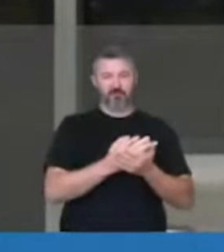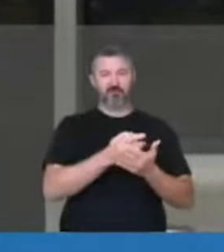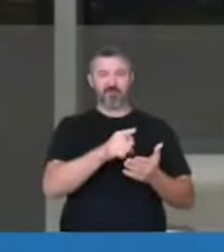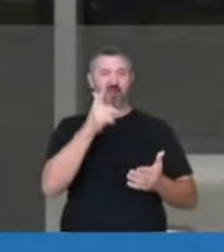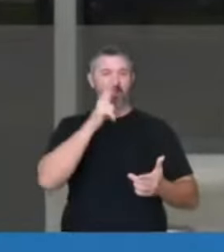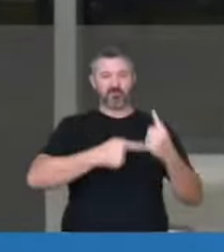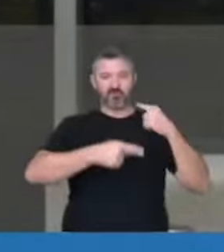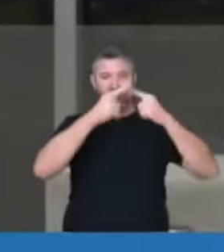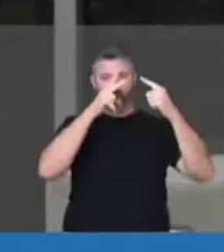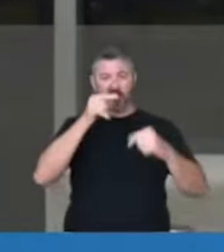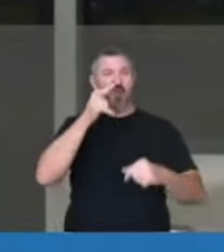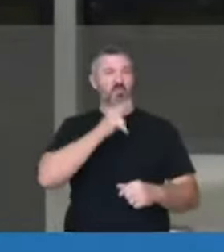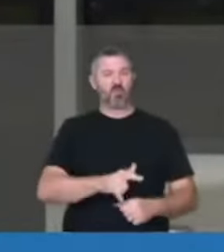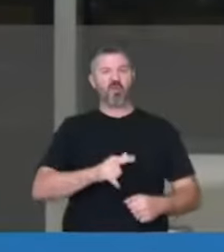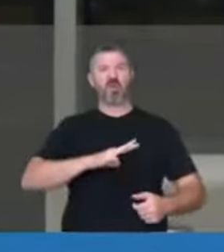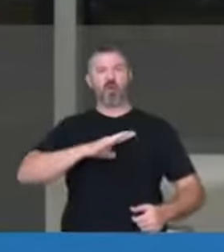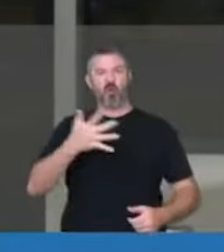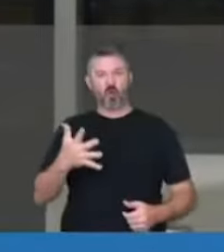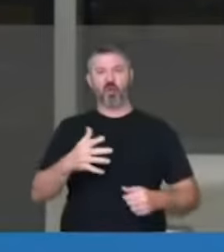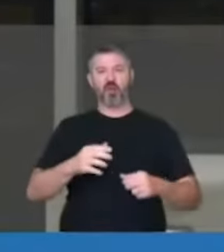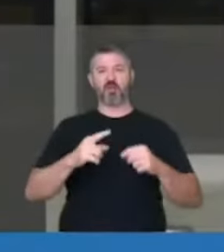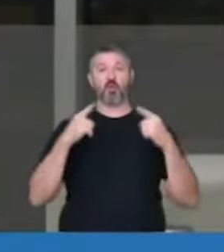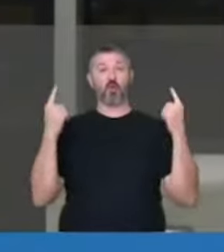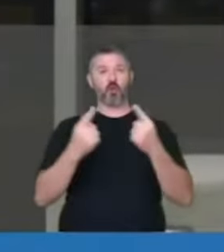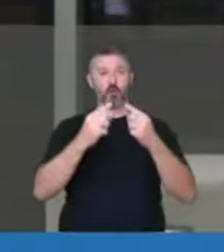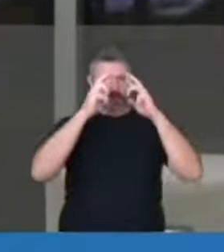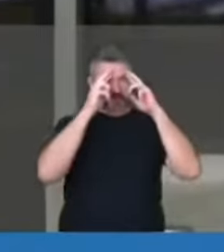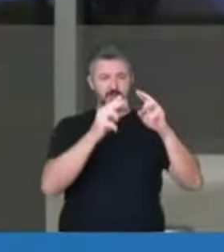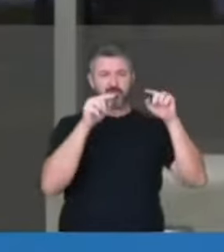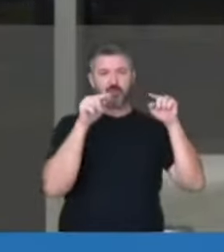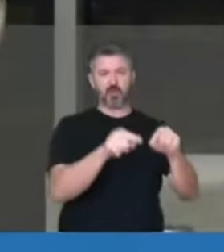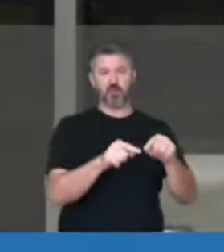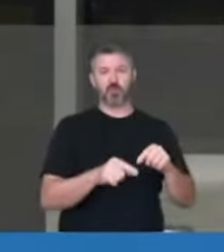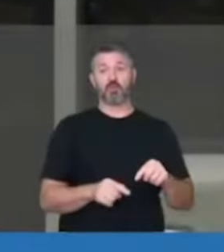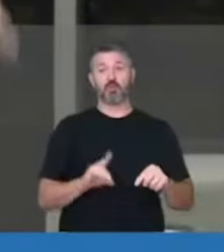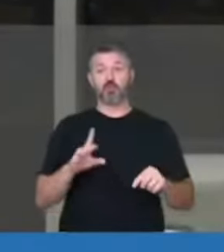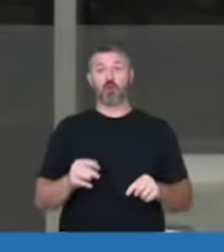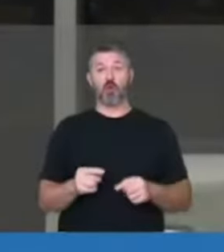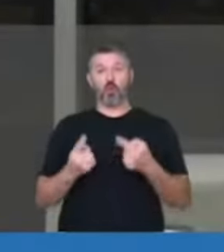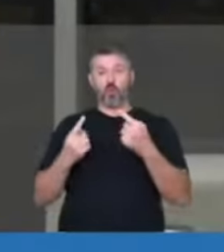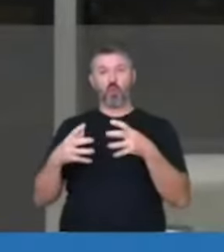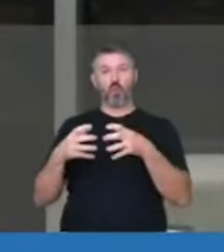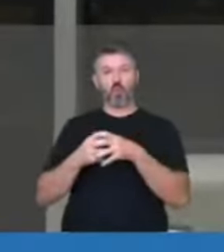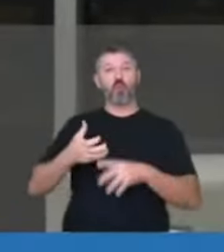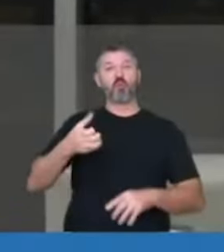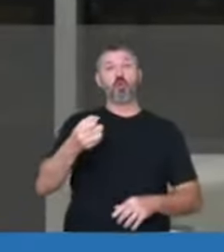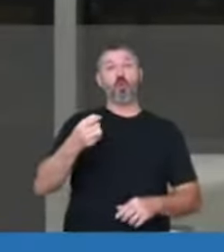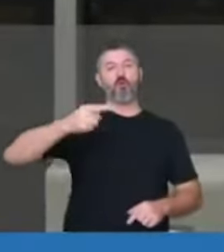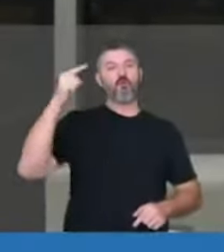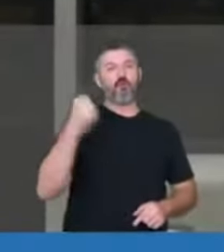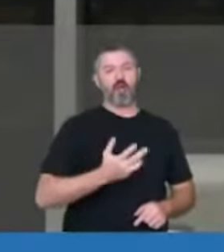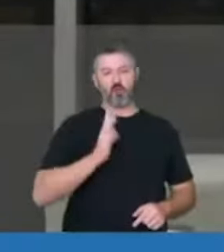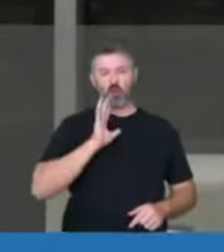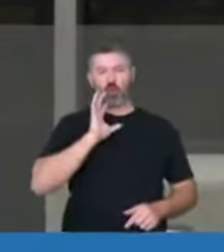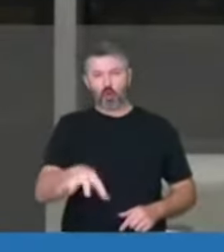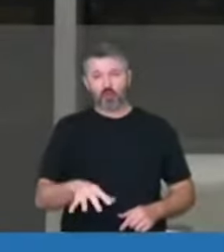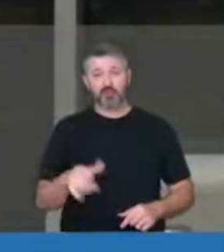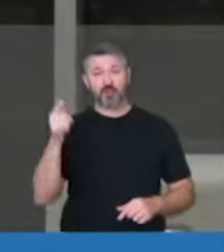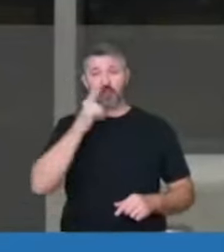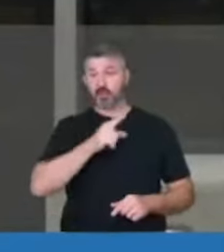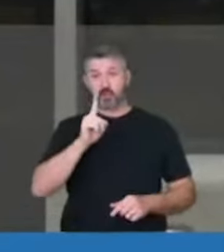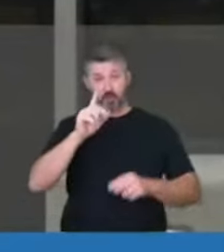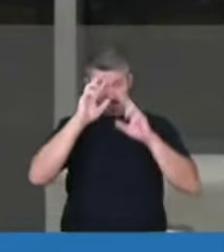uma lutadora, respeitada por todos nesta casa, só não por uma corja covarde e nojenta, que não consegue